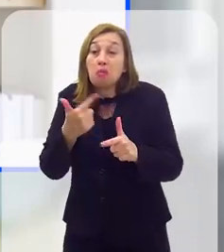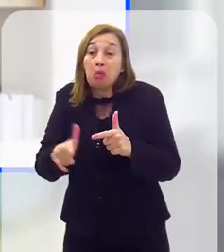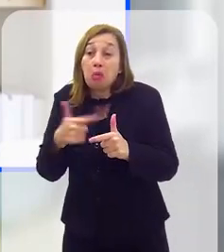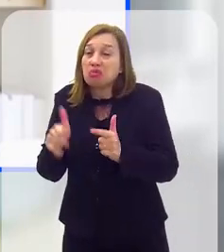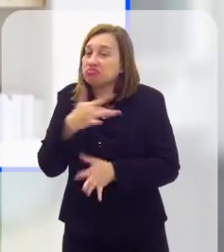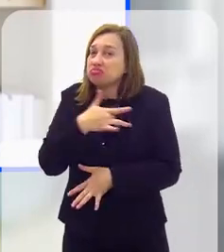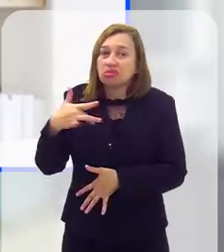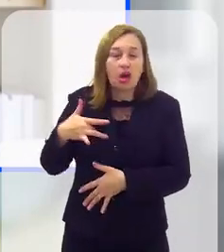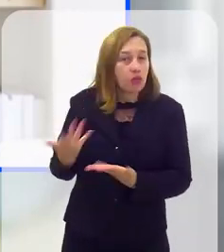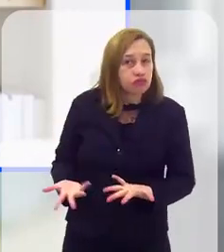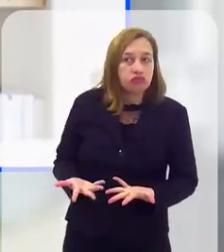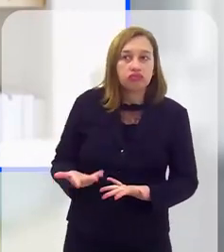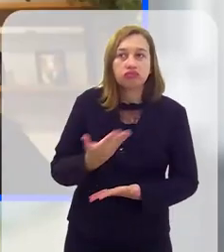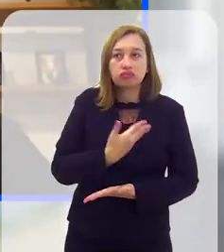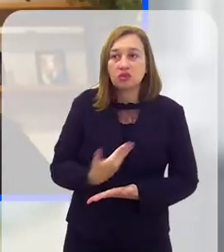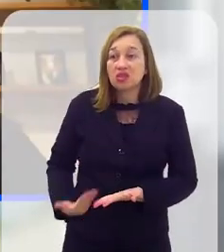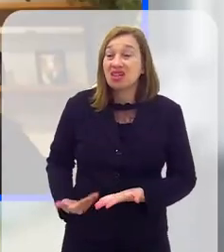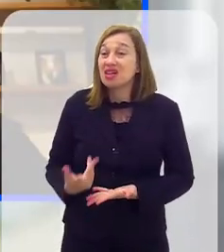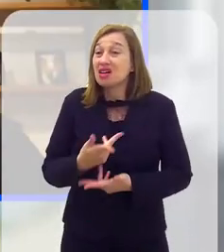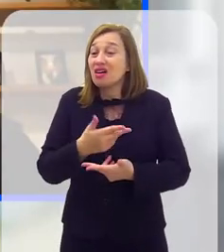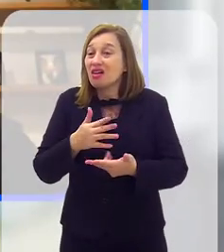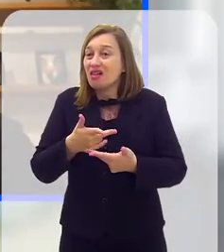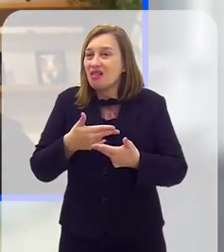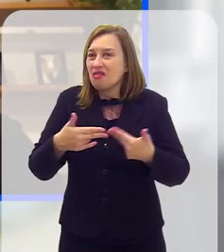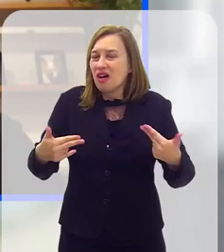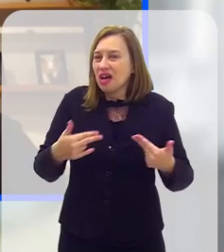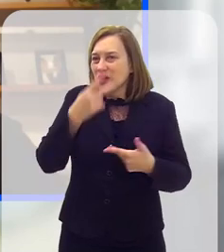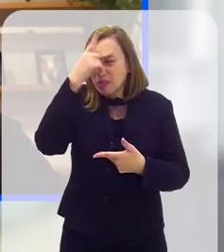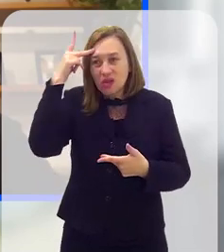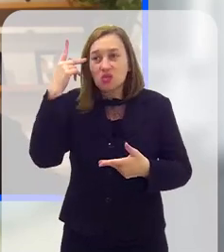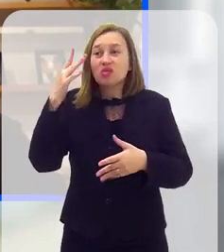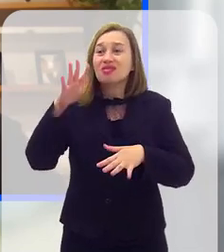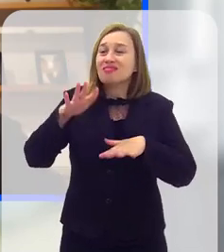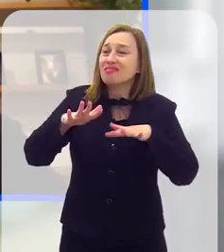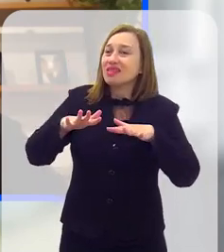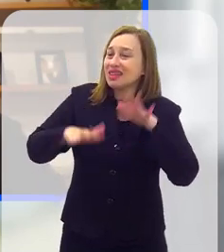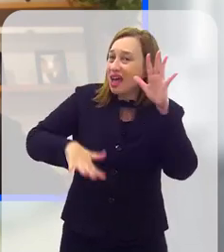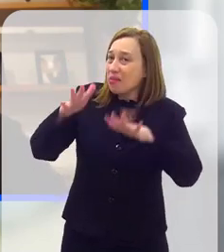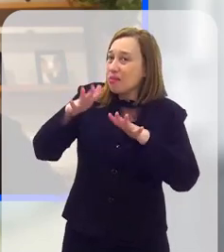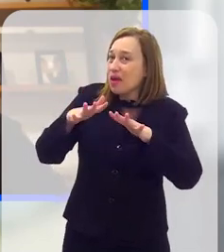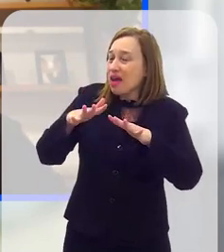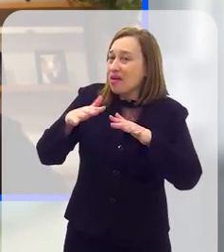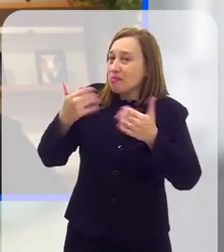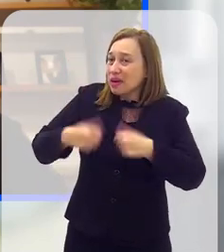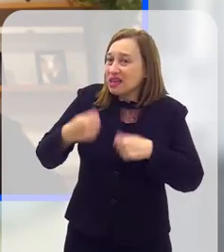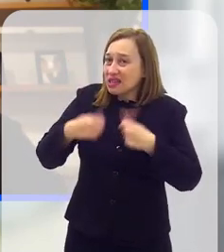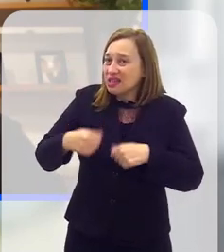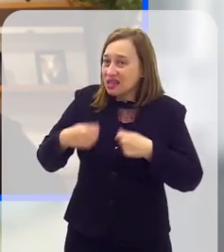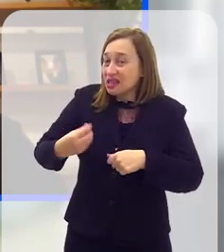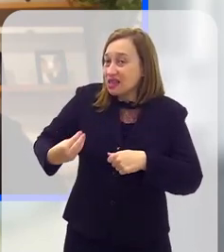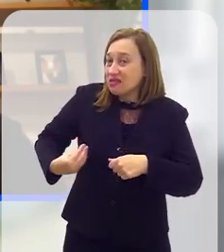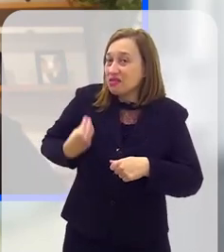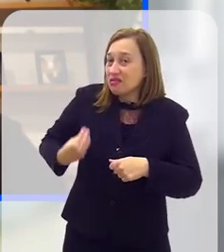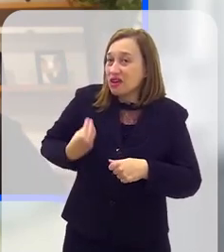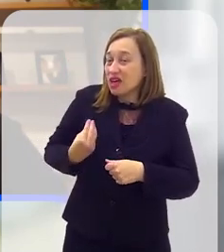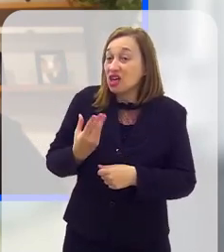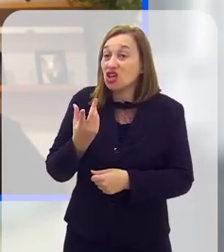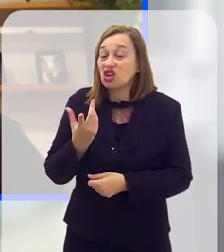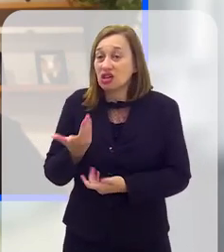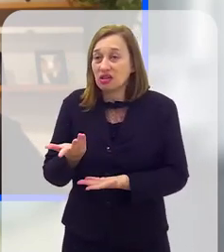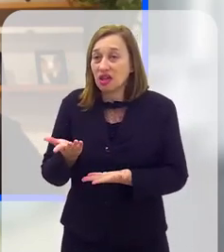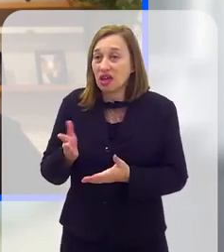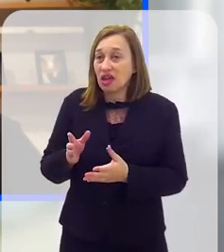ambiente, representa um risco à saúde pública, já que muitos catadores ainda dependem do local para sobreviver. Não é apenas um problema